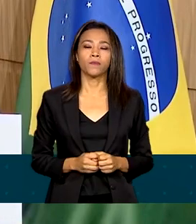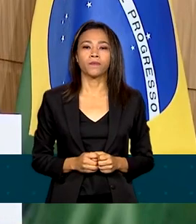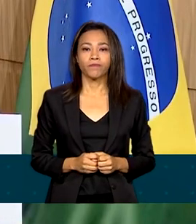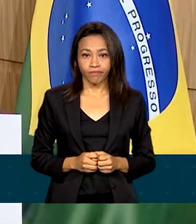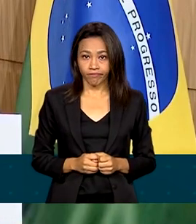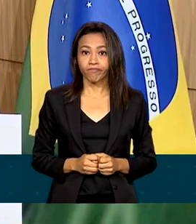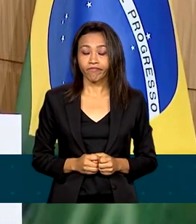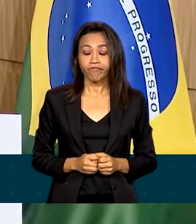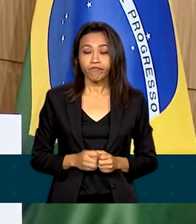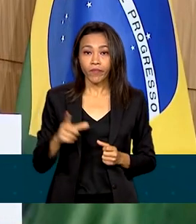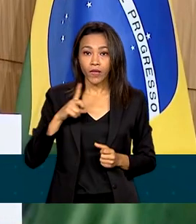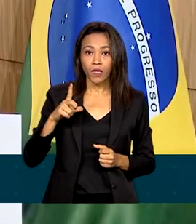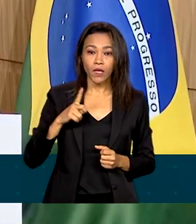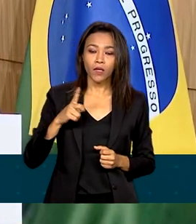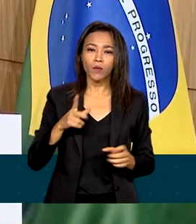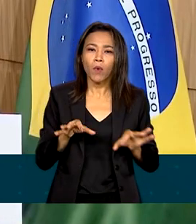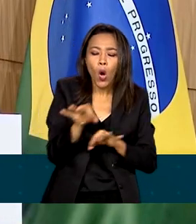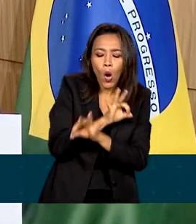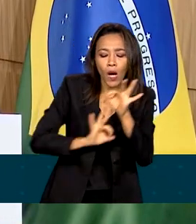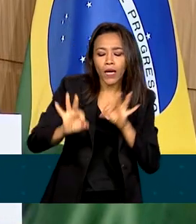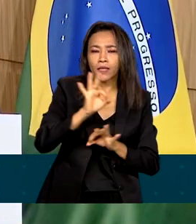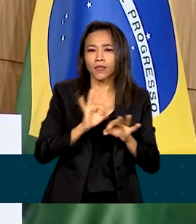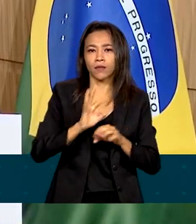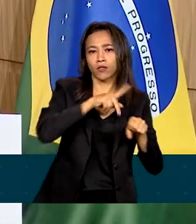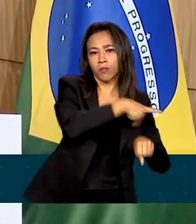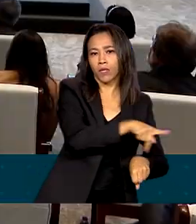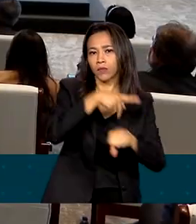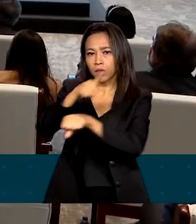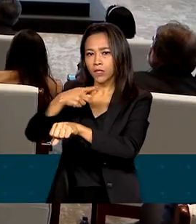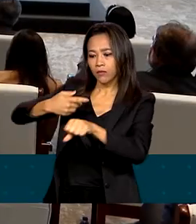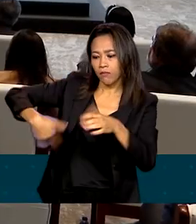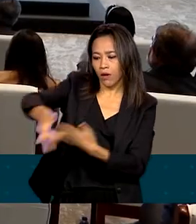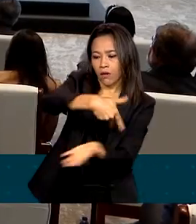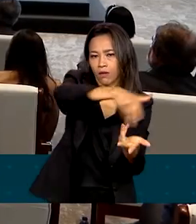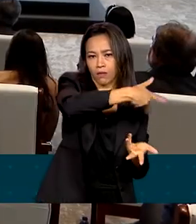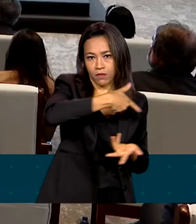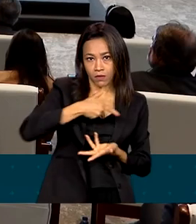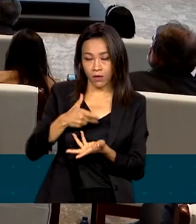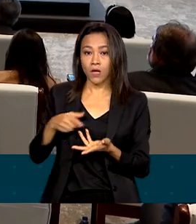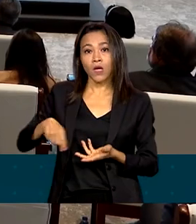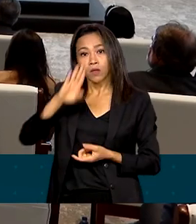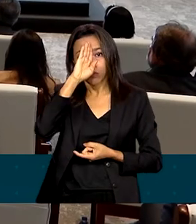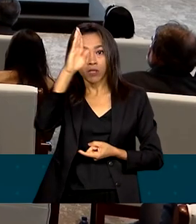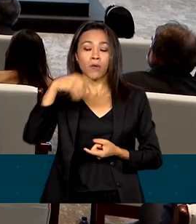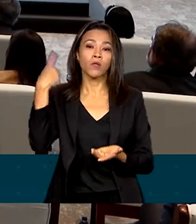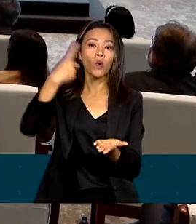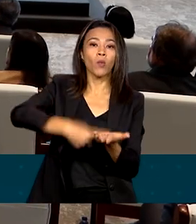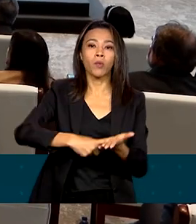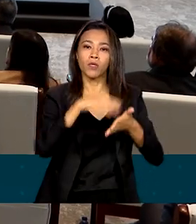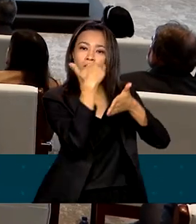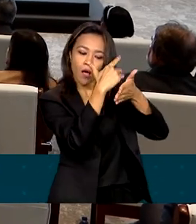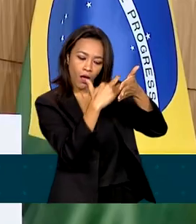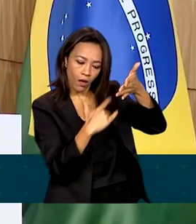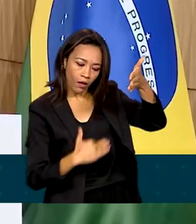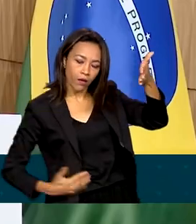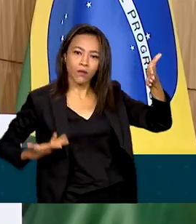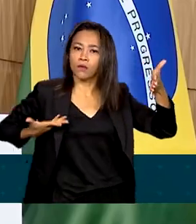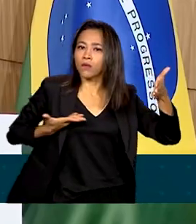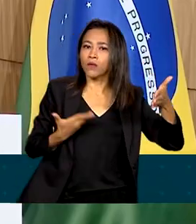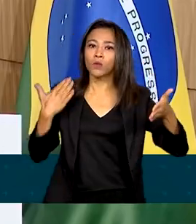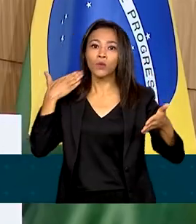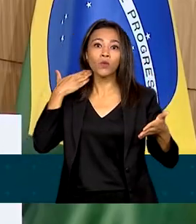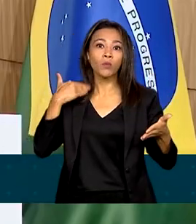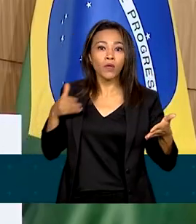organização internacional multilateral e multipolar. Entre as prioridades citadas por Dilma na direção do banco,